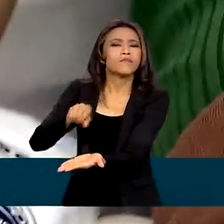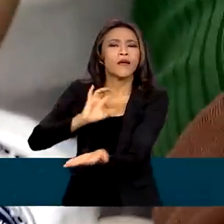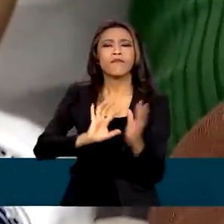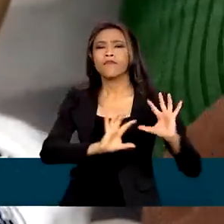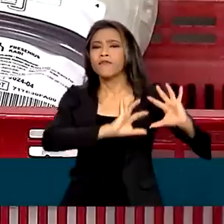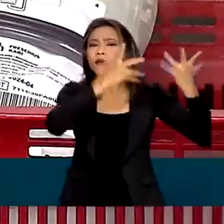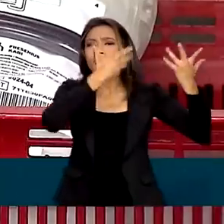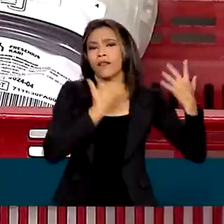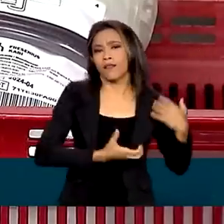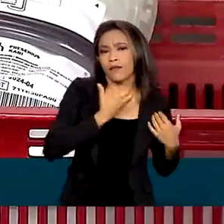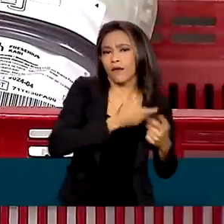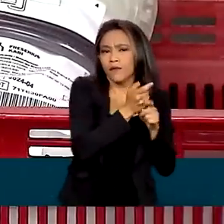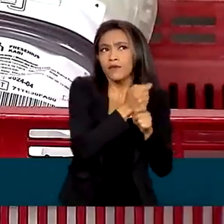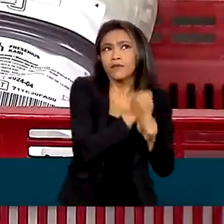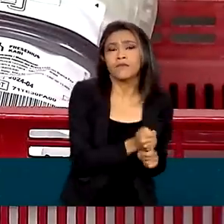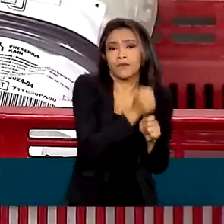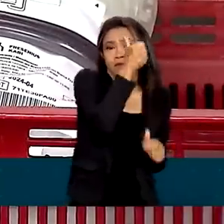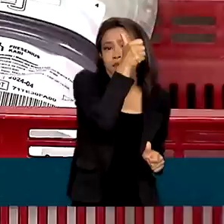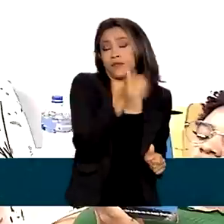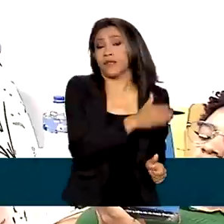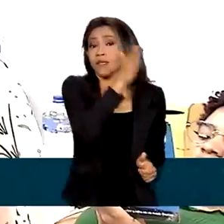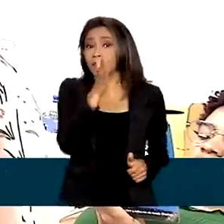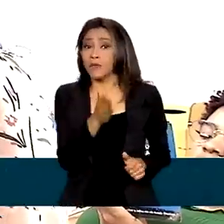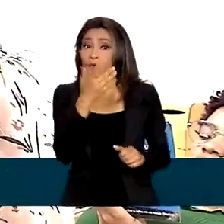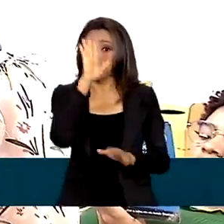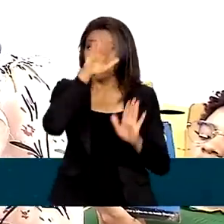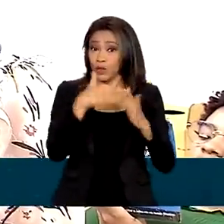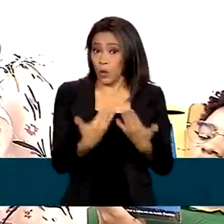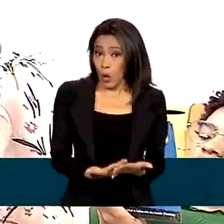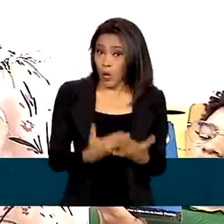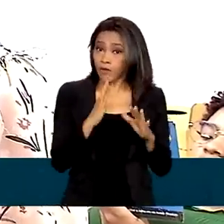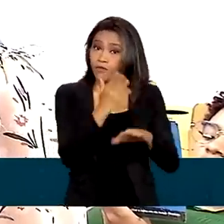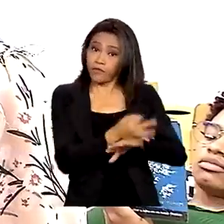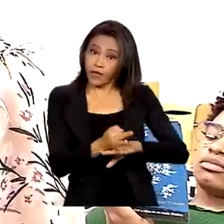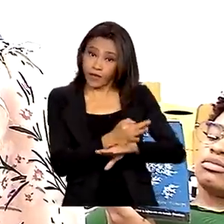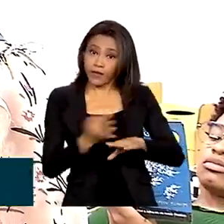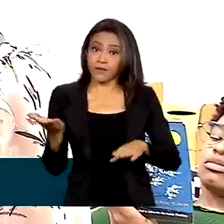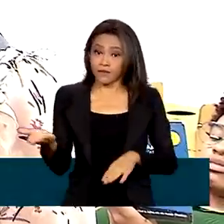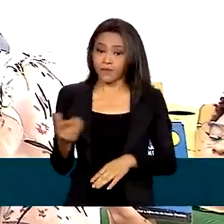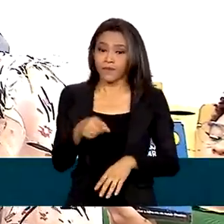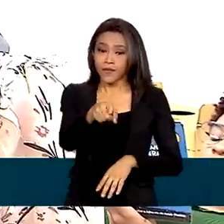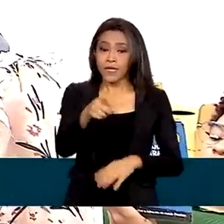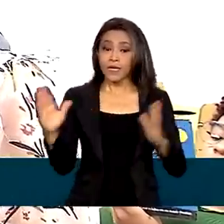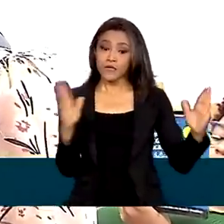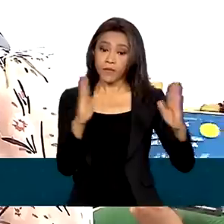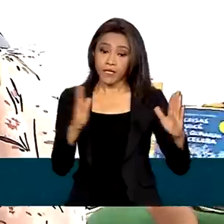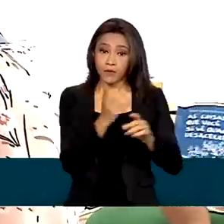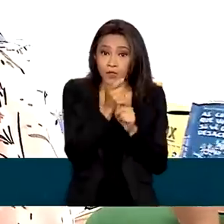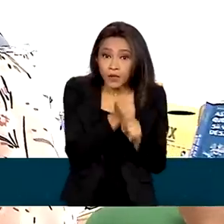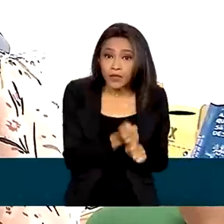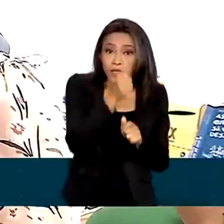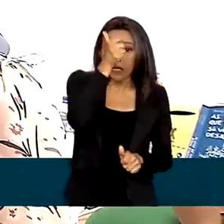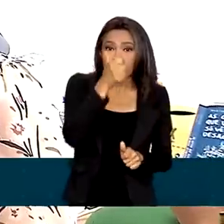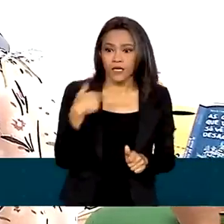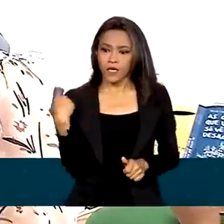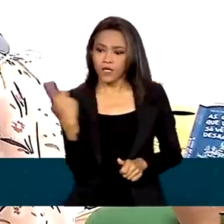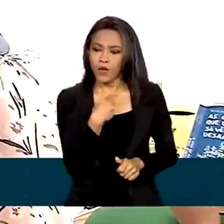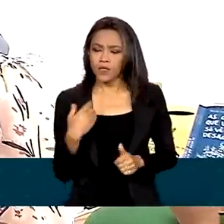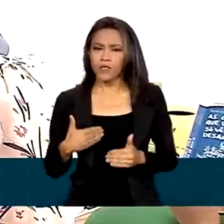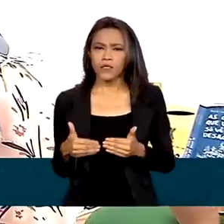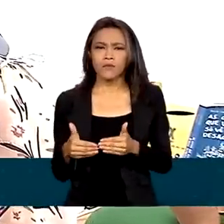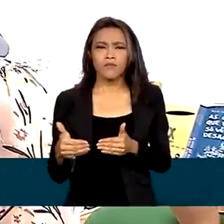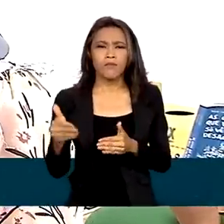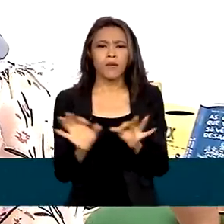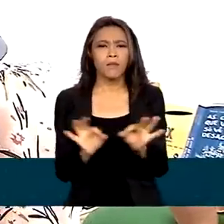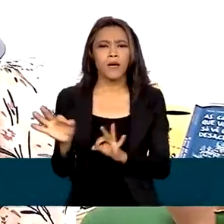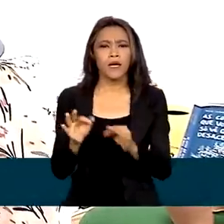de final de ano e as férias escolares. Nesse período de fim de ano, ano novo que a gente passou e agora a gente está se preparando para o carnaval, a gente costuma